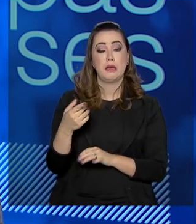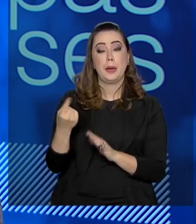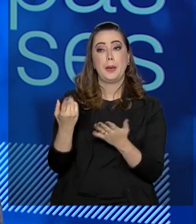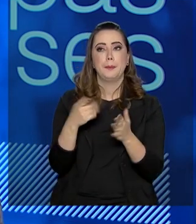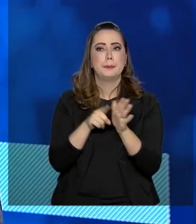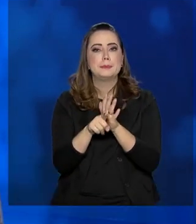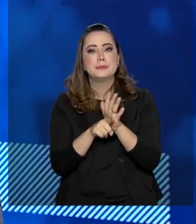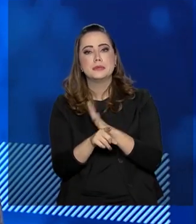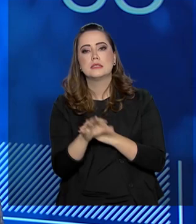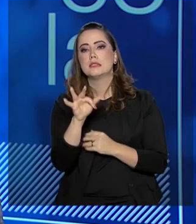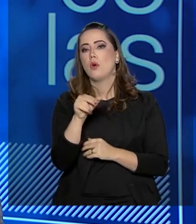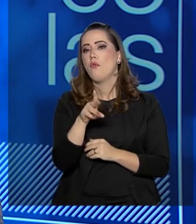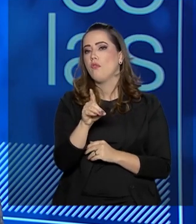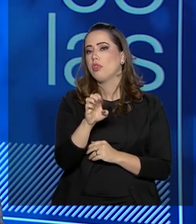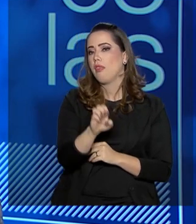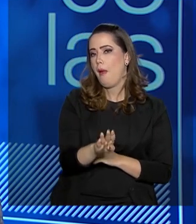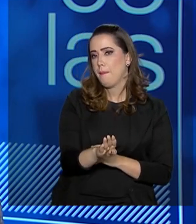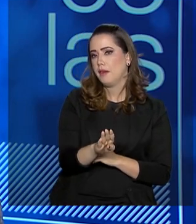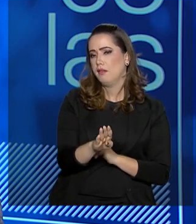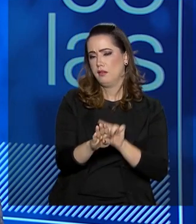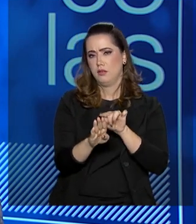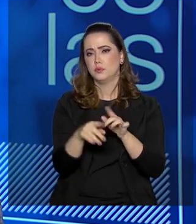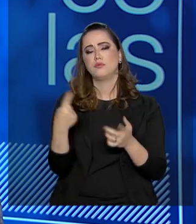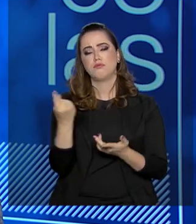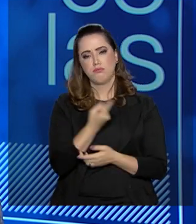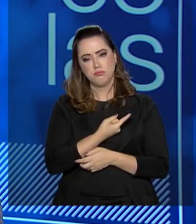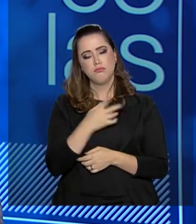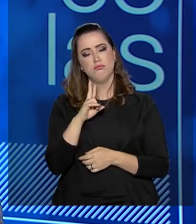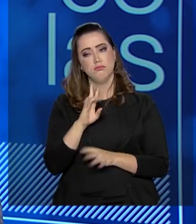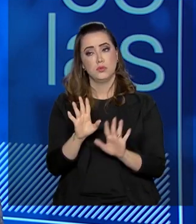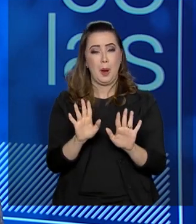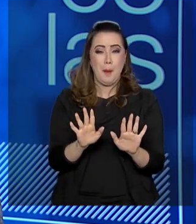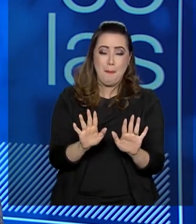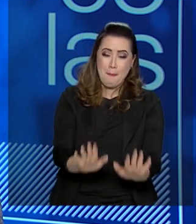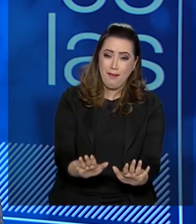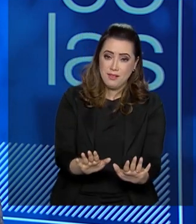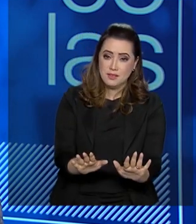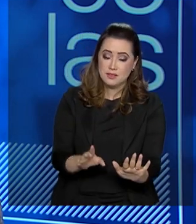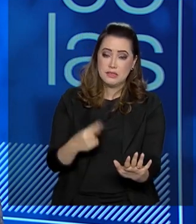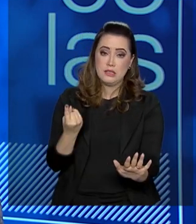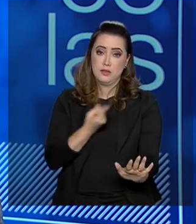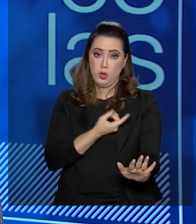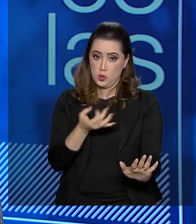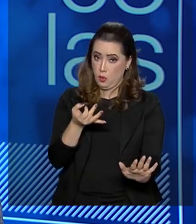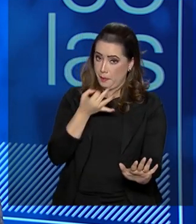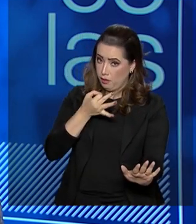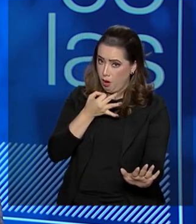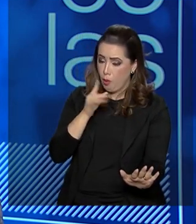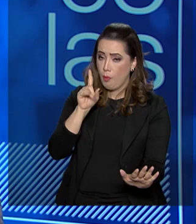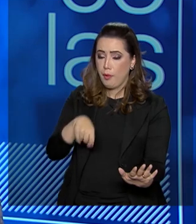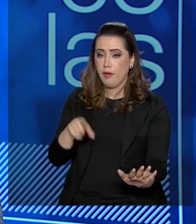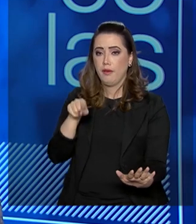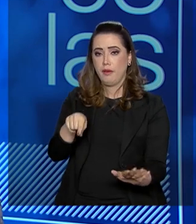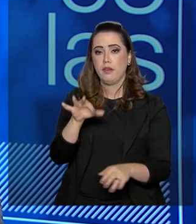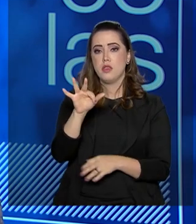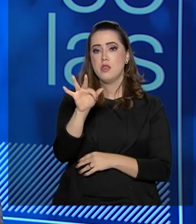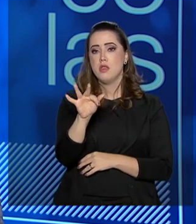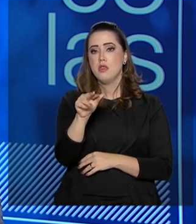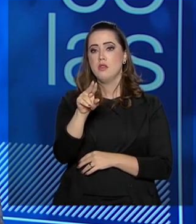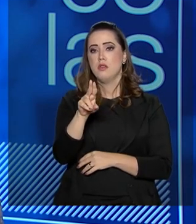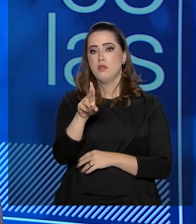poder demandar, dialogar, operacionalizar o novo FUNDEB. Mas, a nossa posição é que o FUNDEB